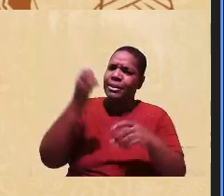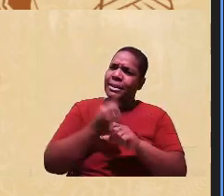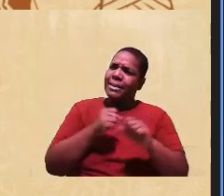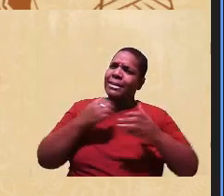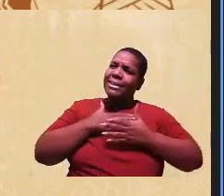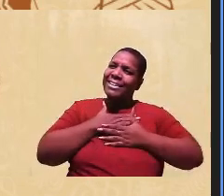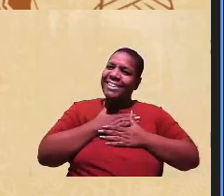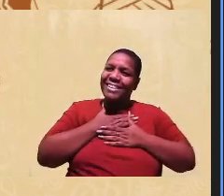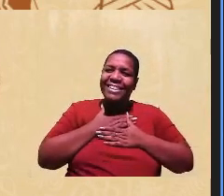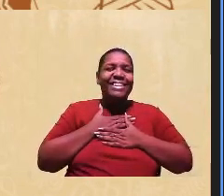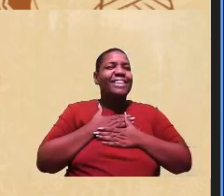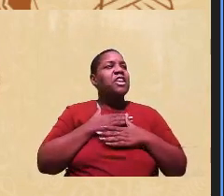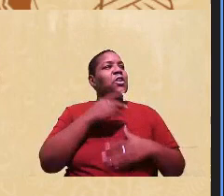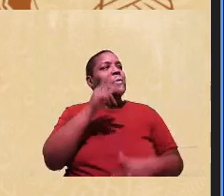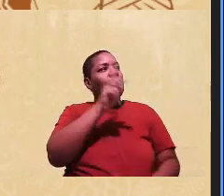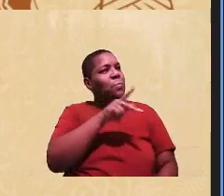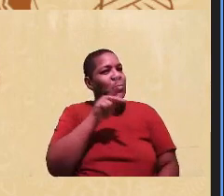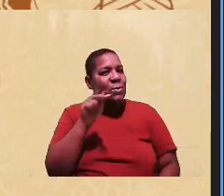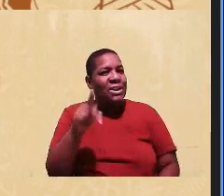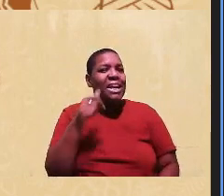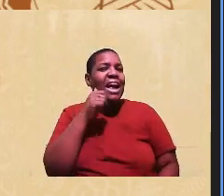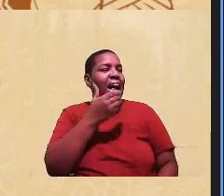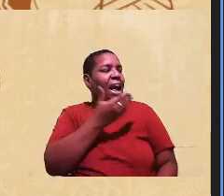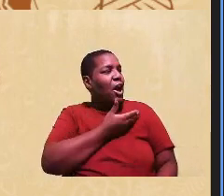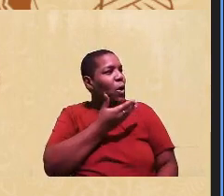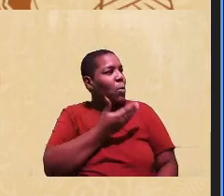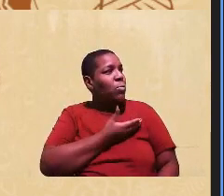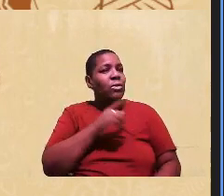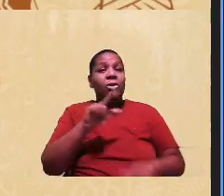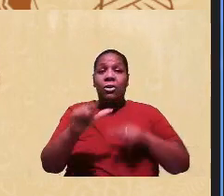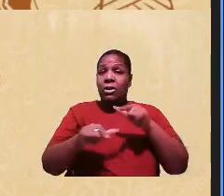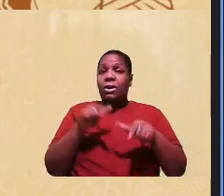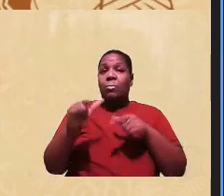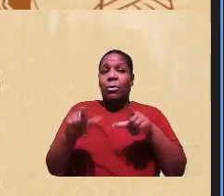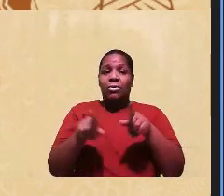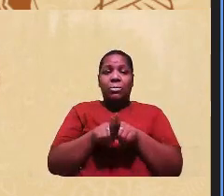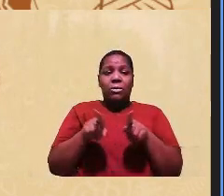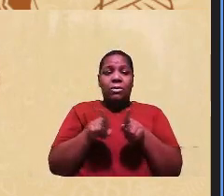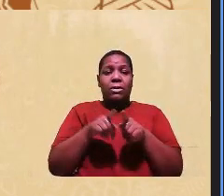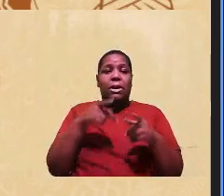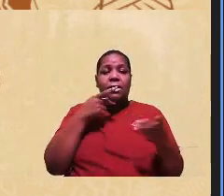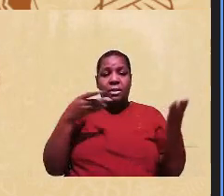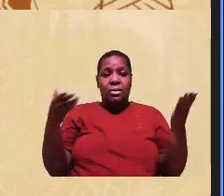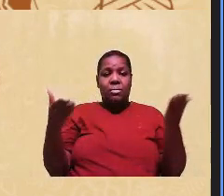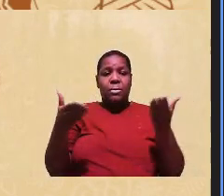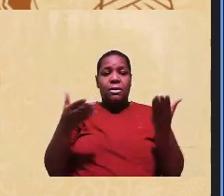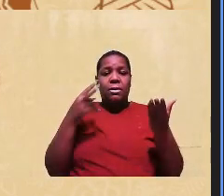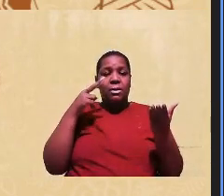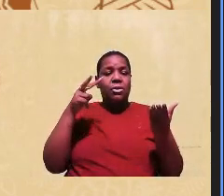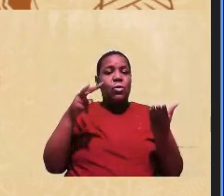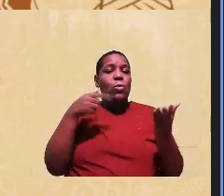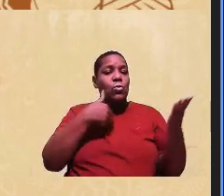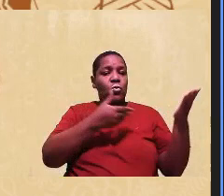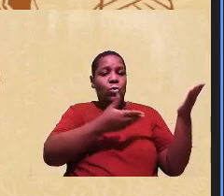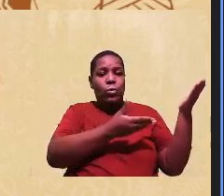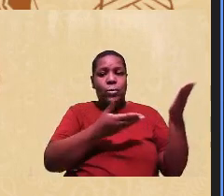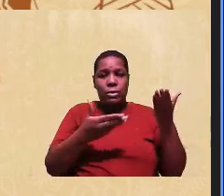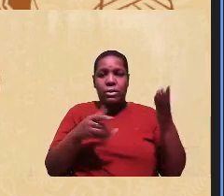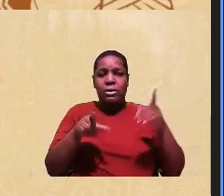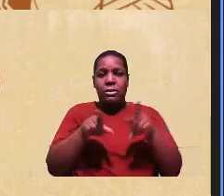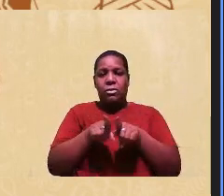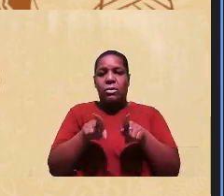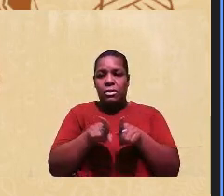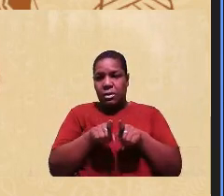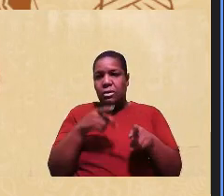Costa, minha amiga, já trabalhando juntas, uma pessoa que eu admiro muito, pelo convite para estar nesse primeiro